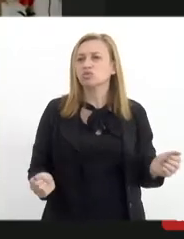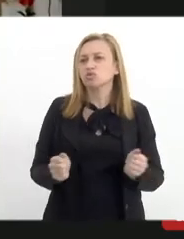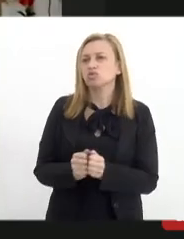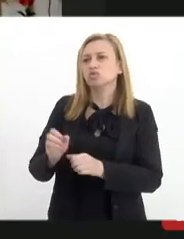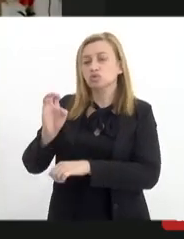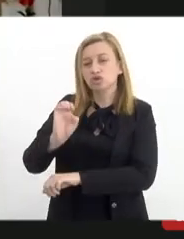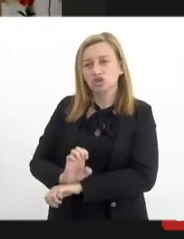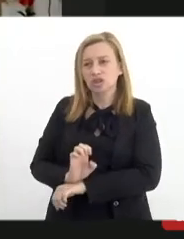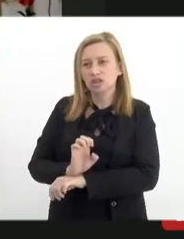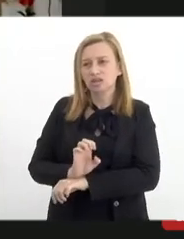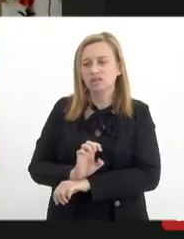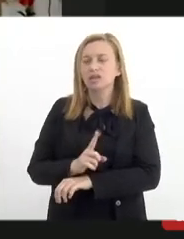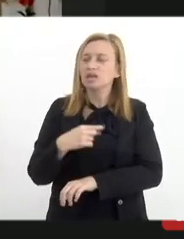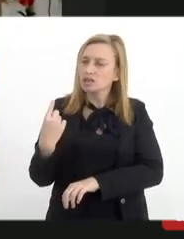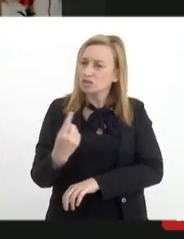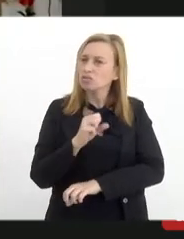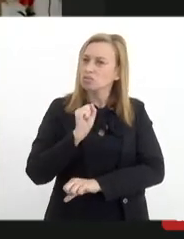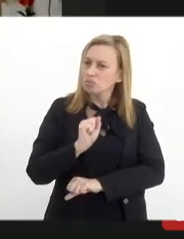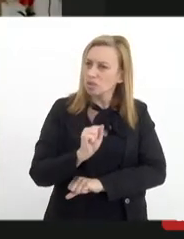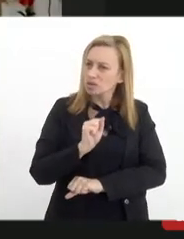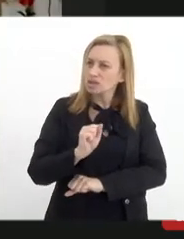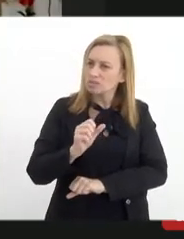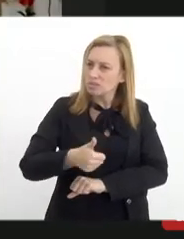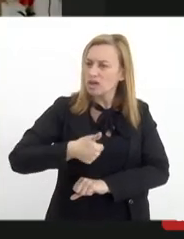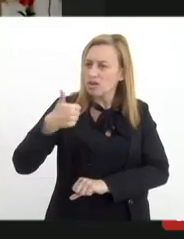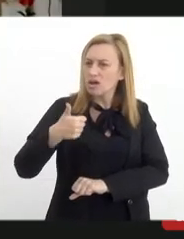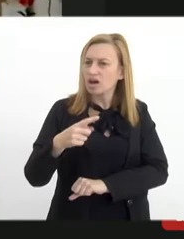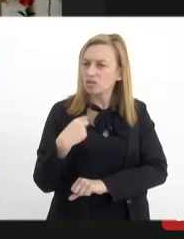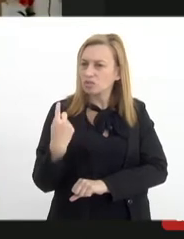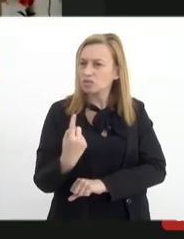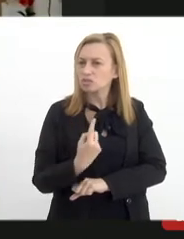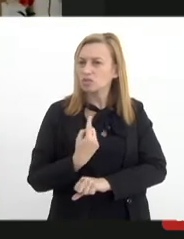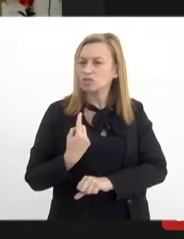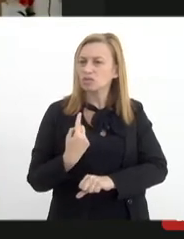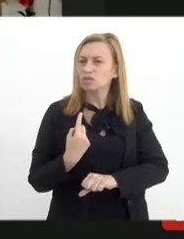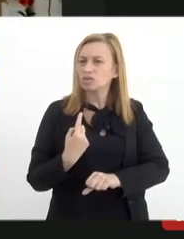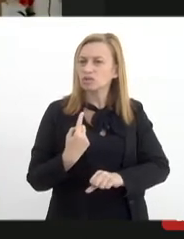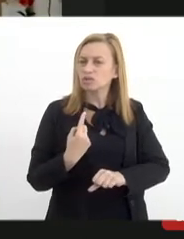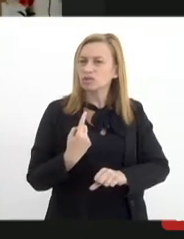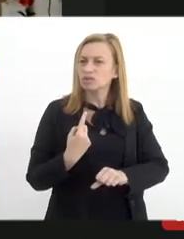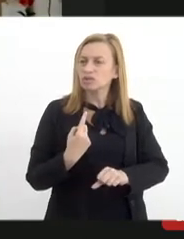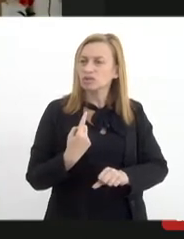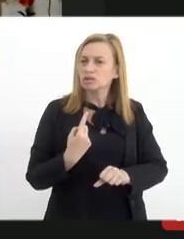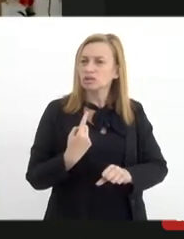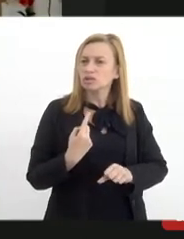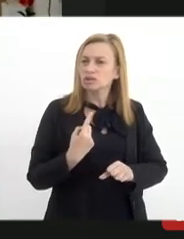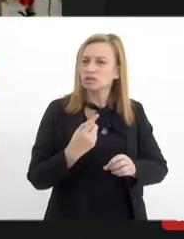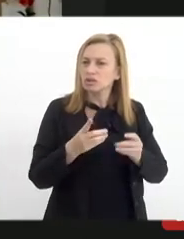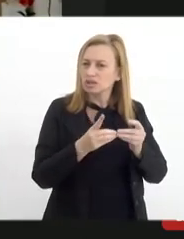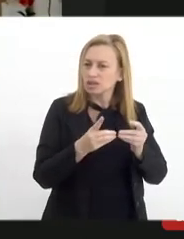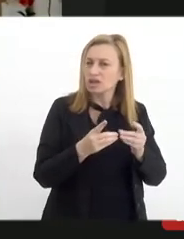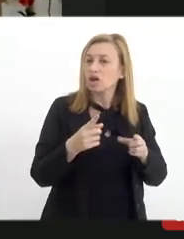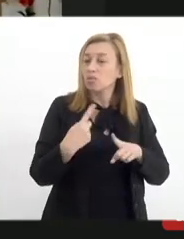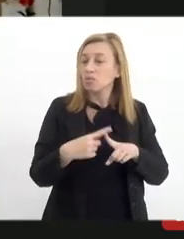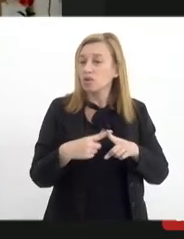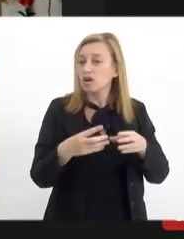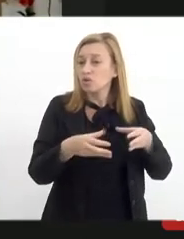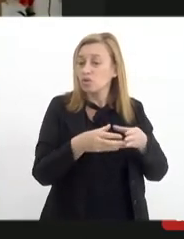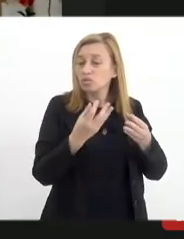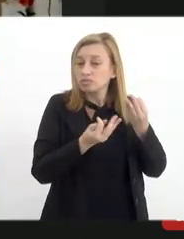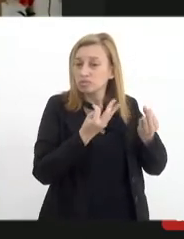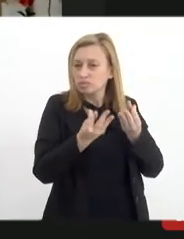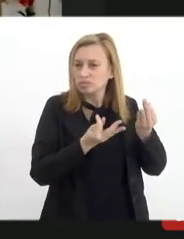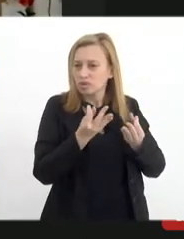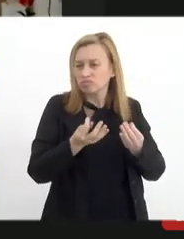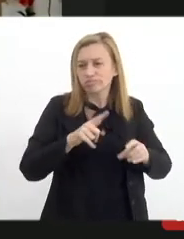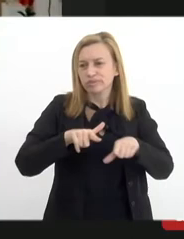para que nós possamos melhorar o nosso atendimento porque as comunitárias terapêutas hoje têm um trabalho de excelência com